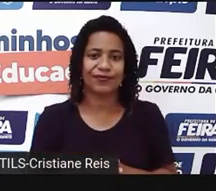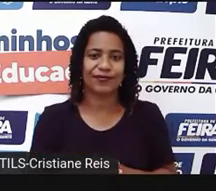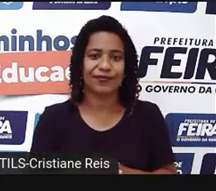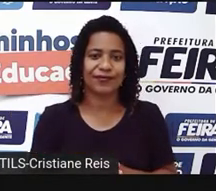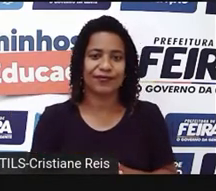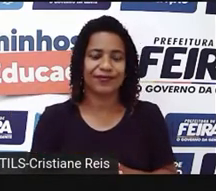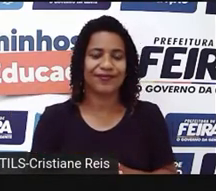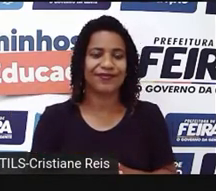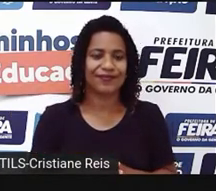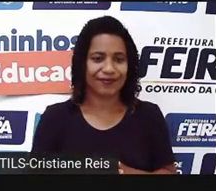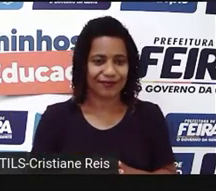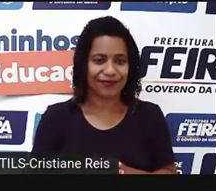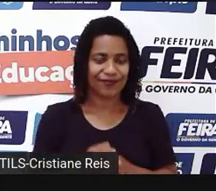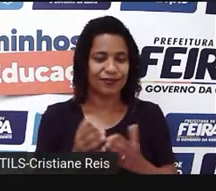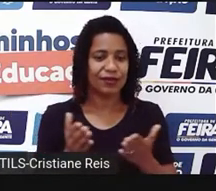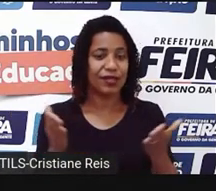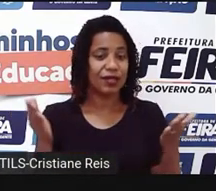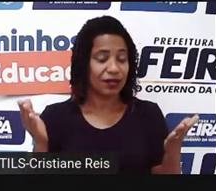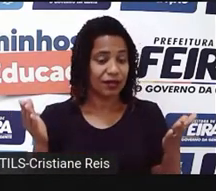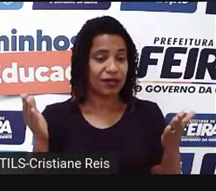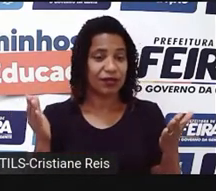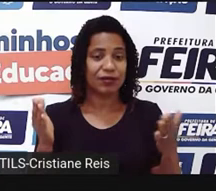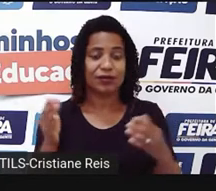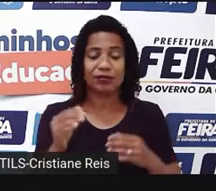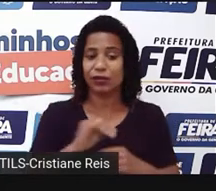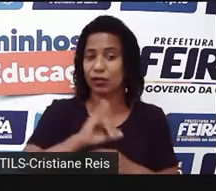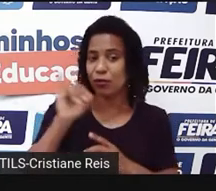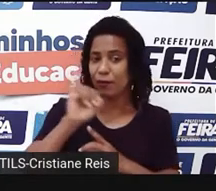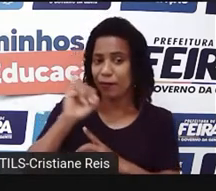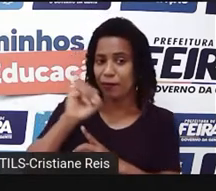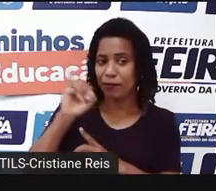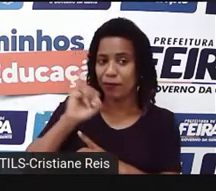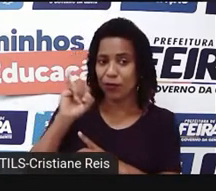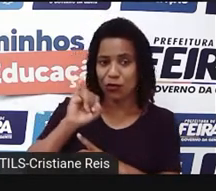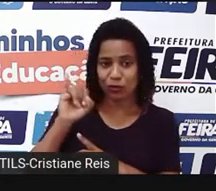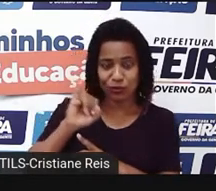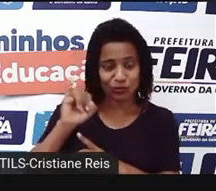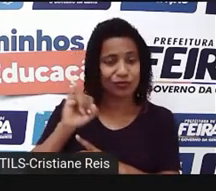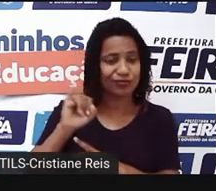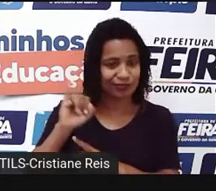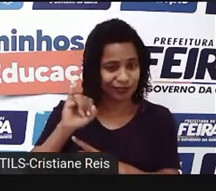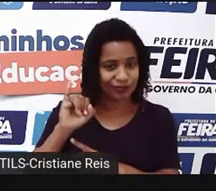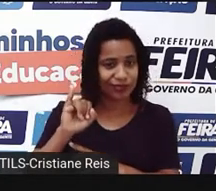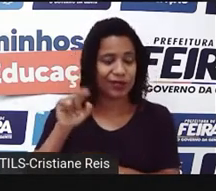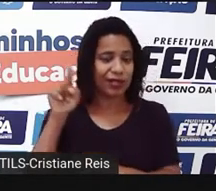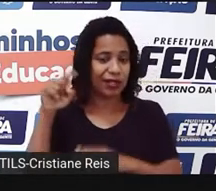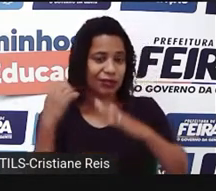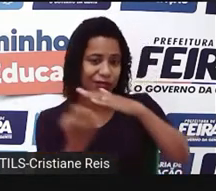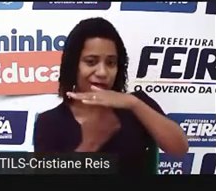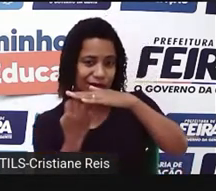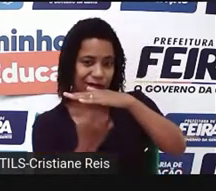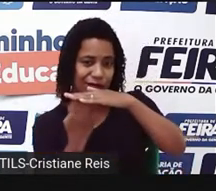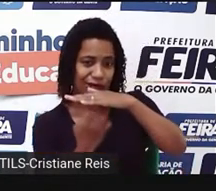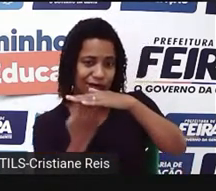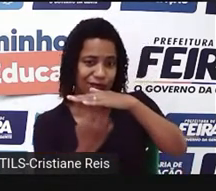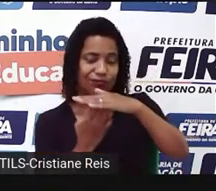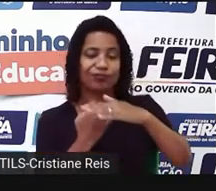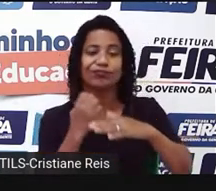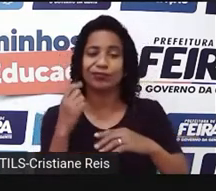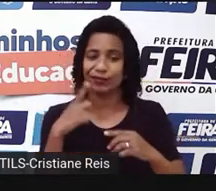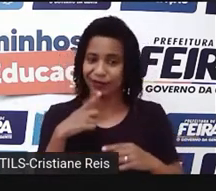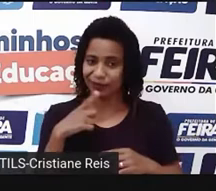Service Taxi, né? É um tipo de imposto que existe lá nos Estados Unidos. Ok?